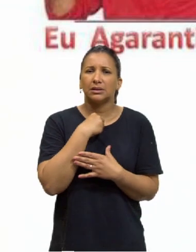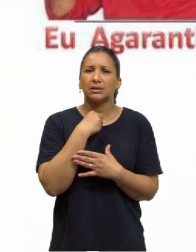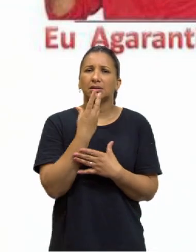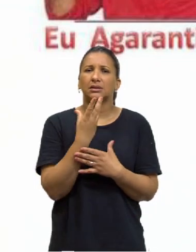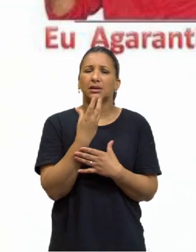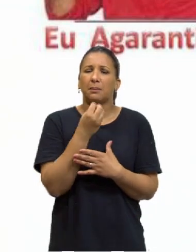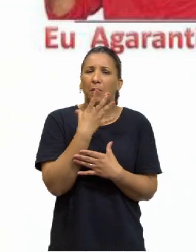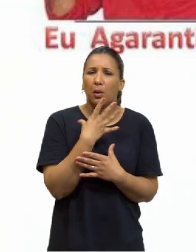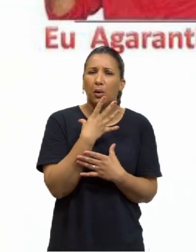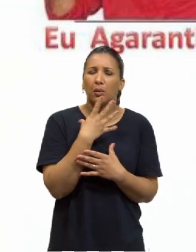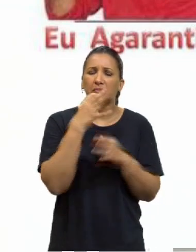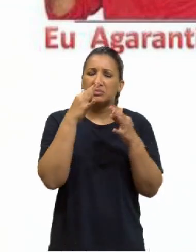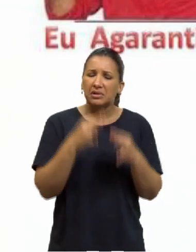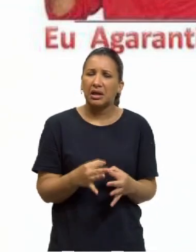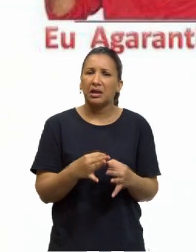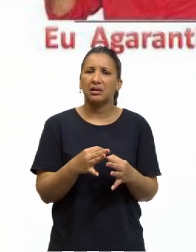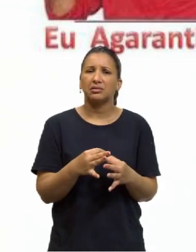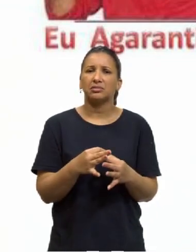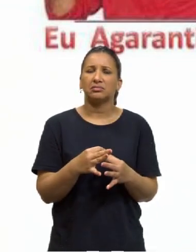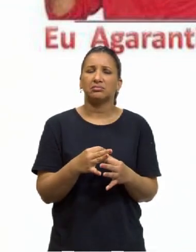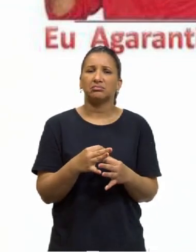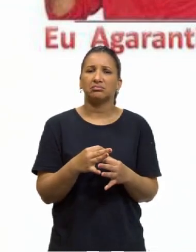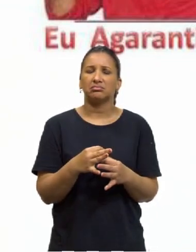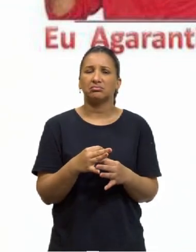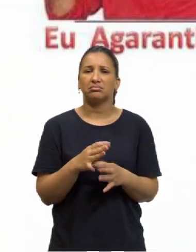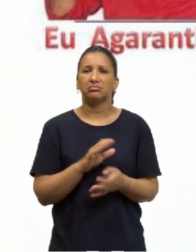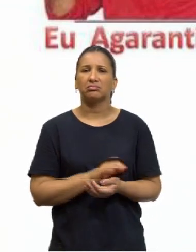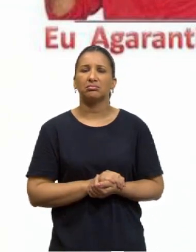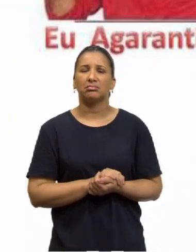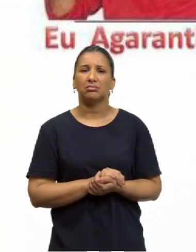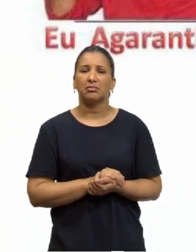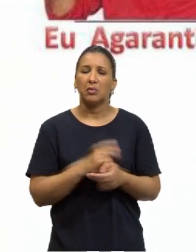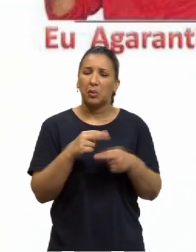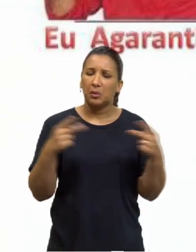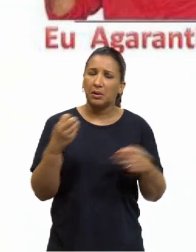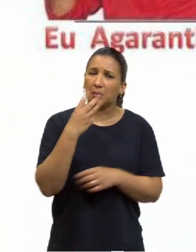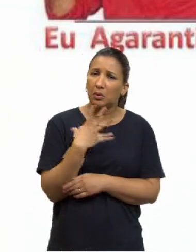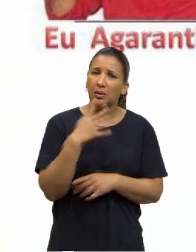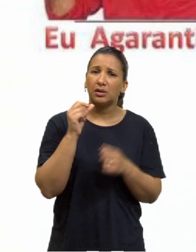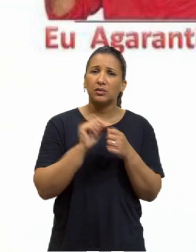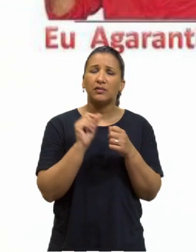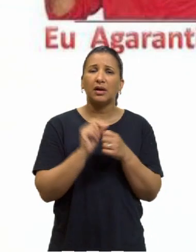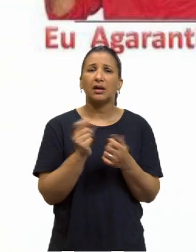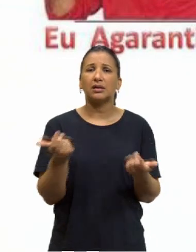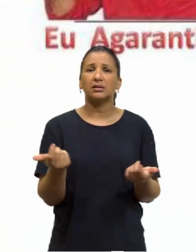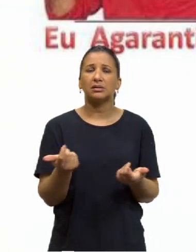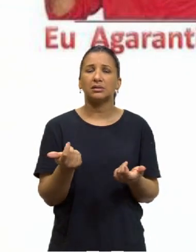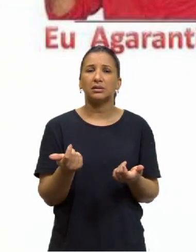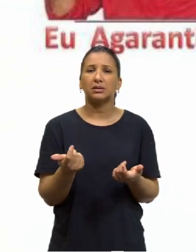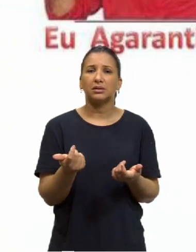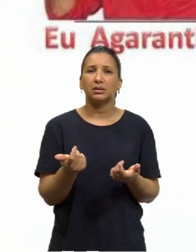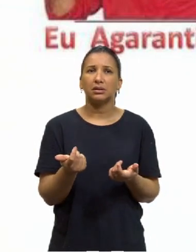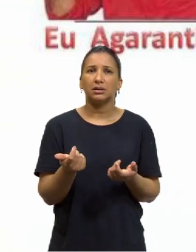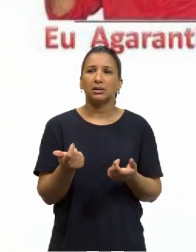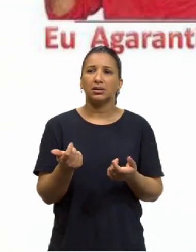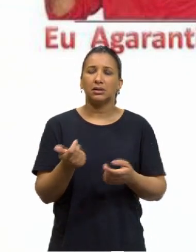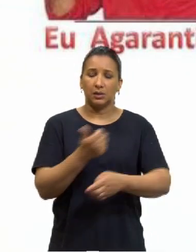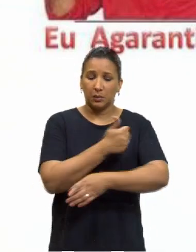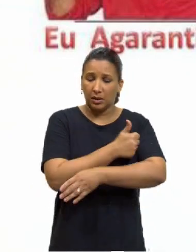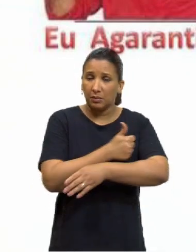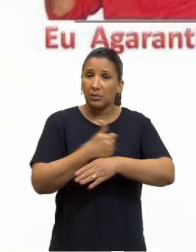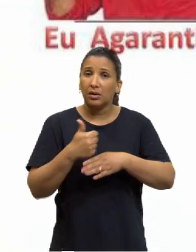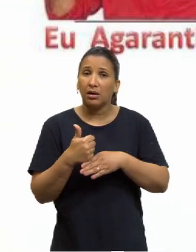bom, honesto, justo, são virtudes. E o que são virtudes? É uma excelência moral, então, e é uma